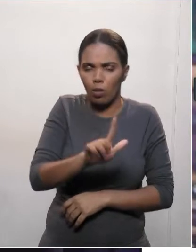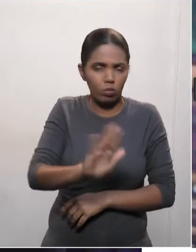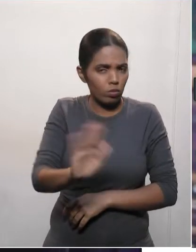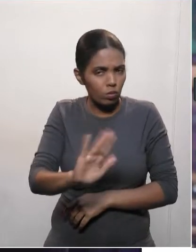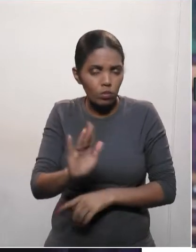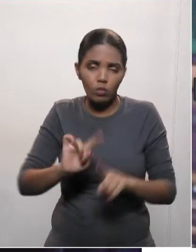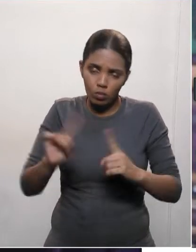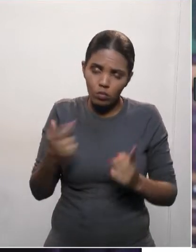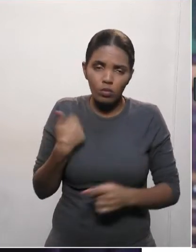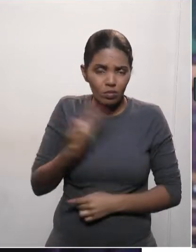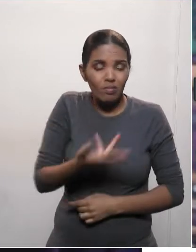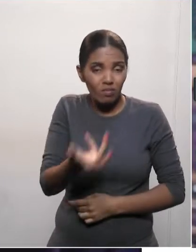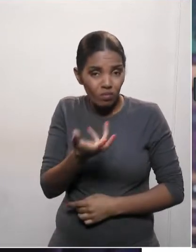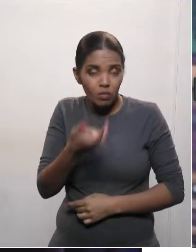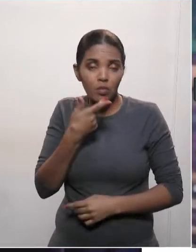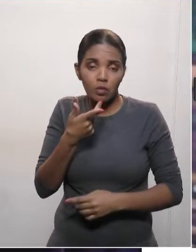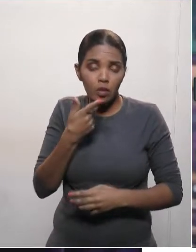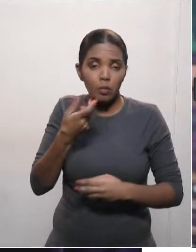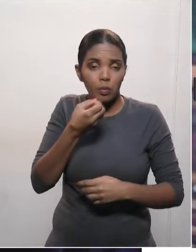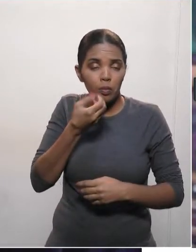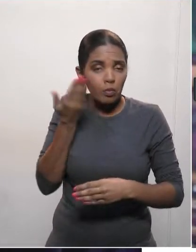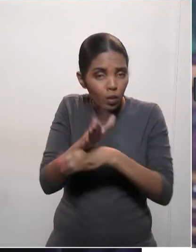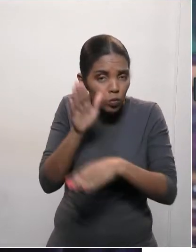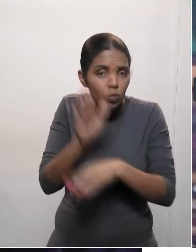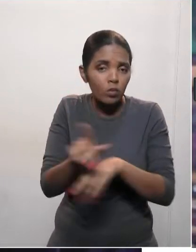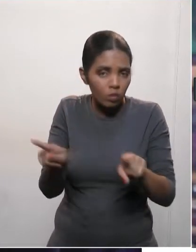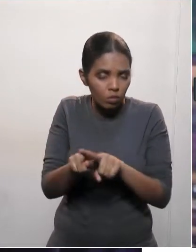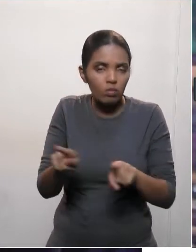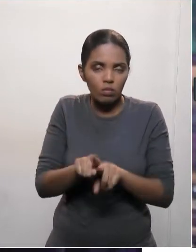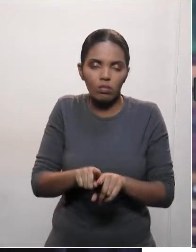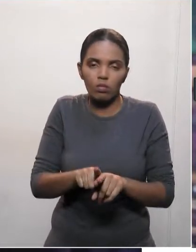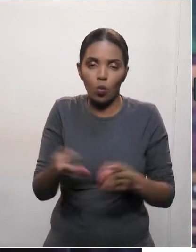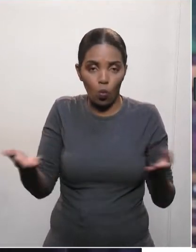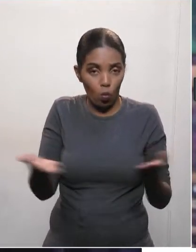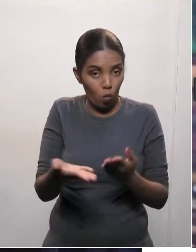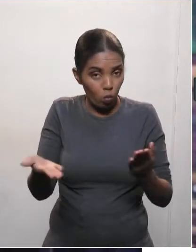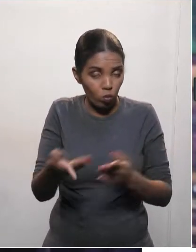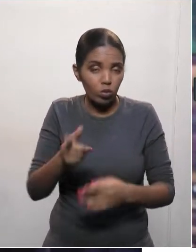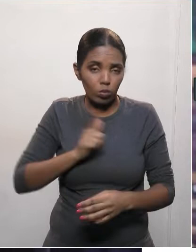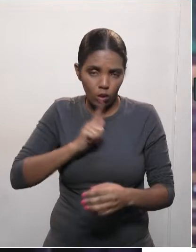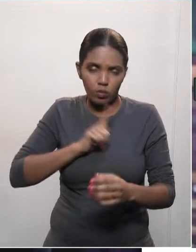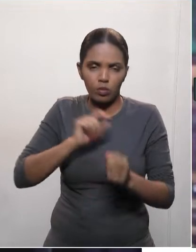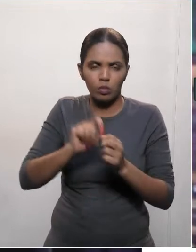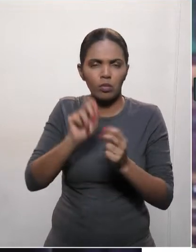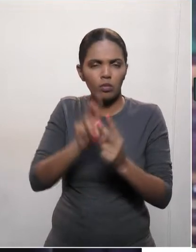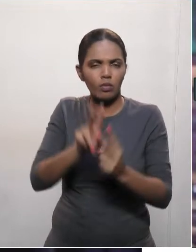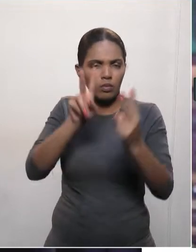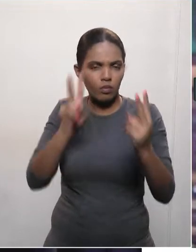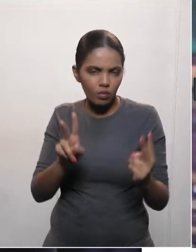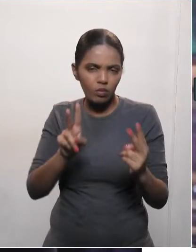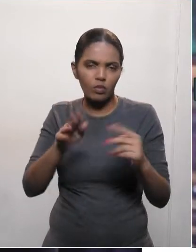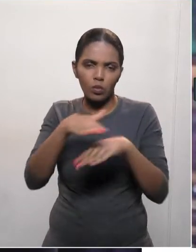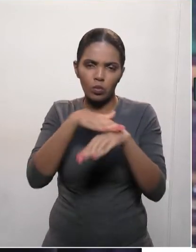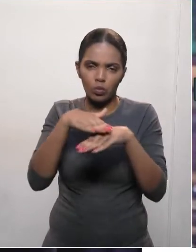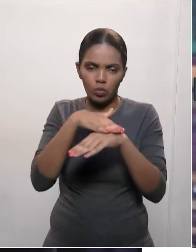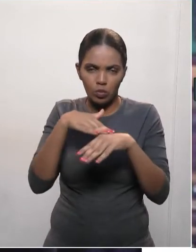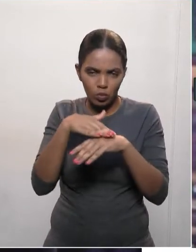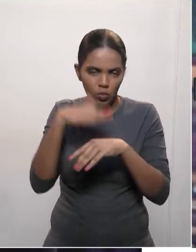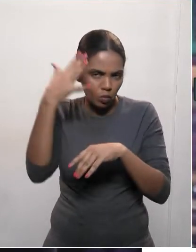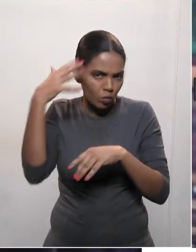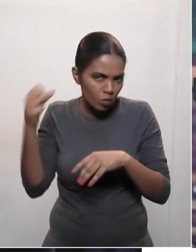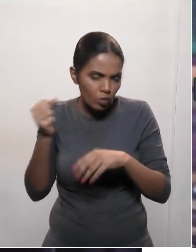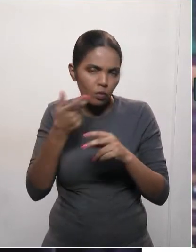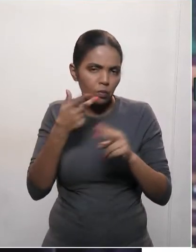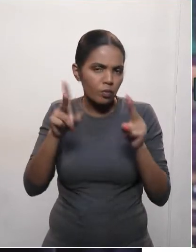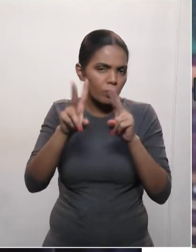estamos aqui para somar, senhor presidente. Inclusive hoje, parece que teve uma videoconferência com o senhor da questão dos